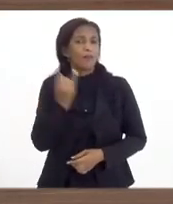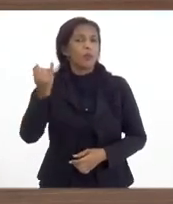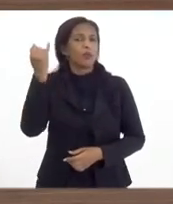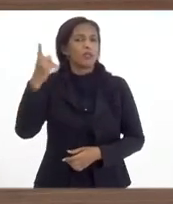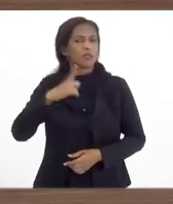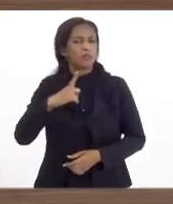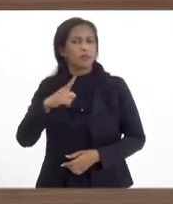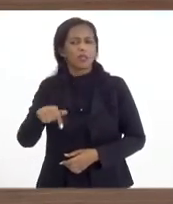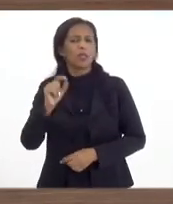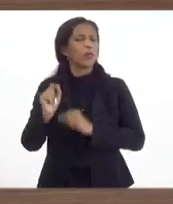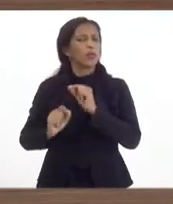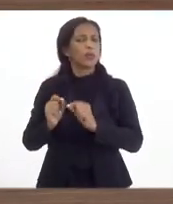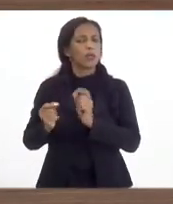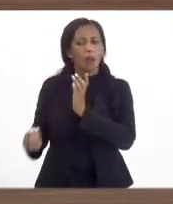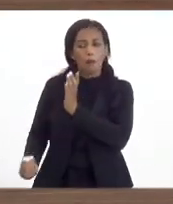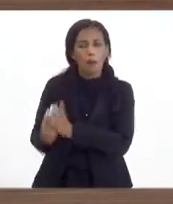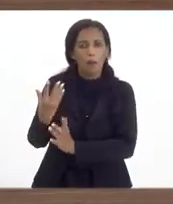produção.